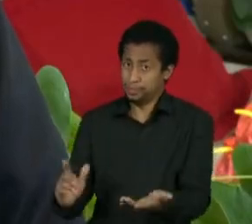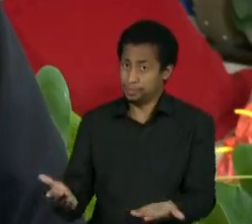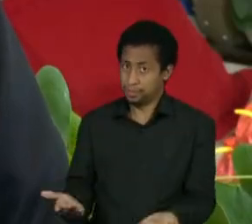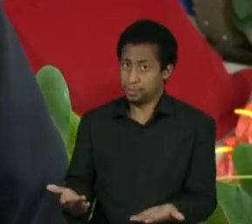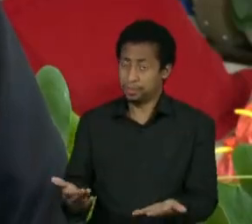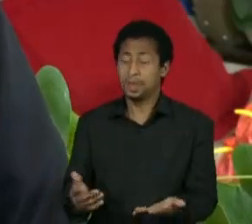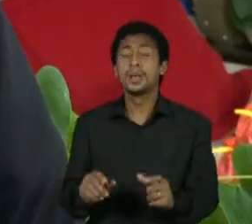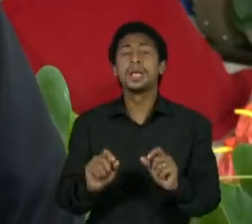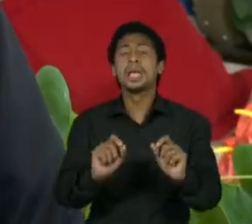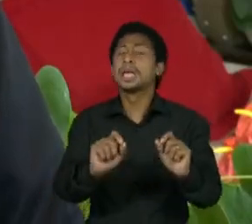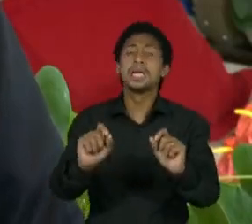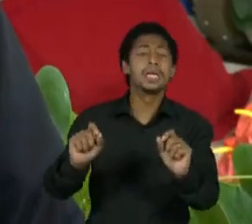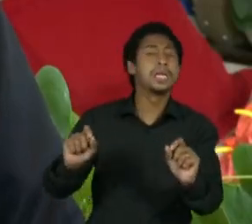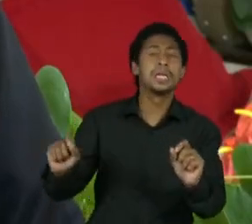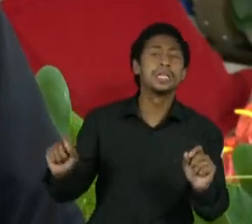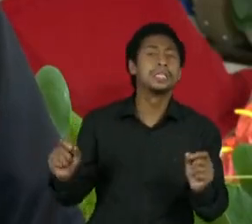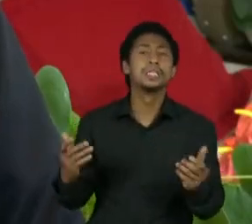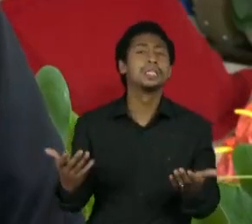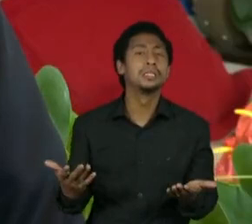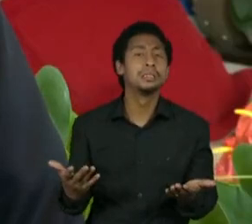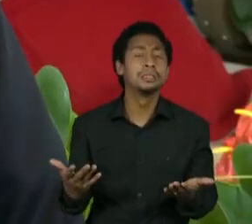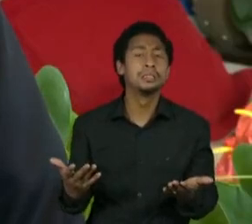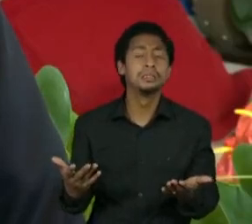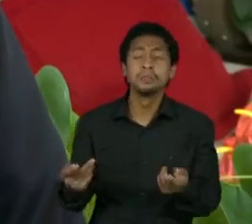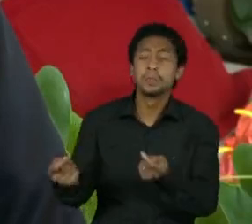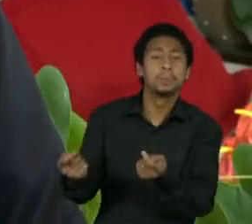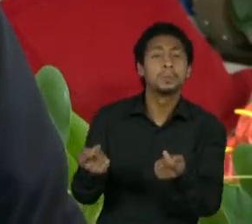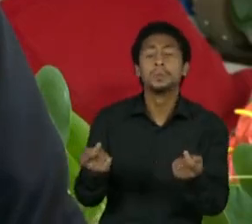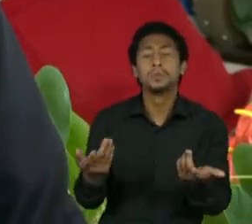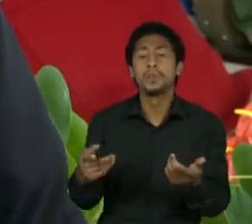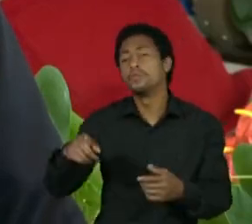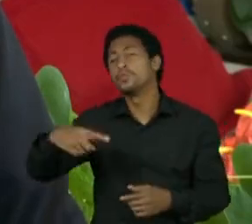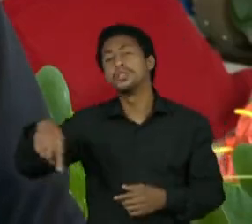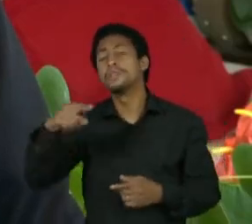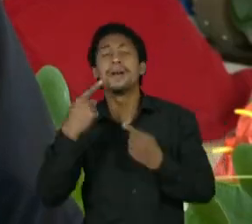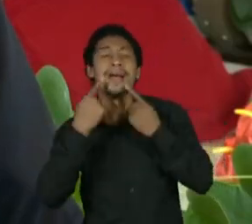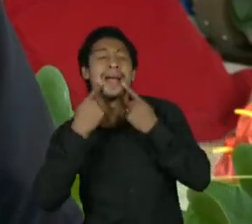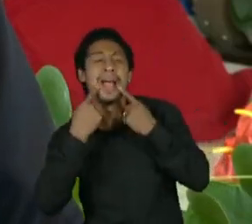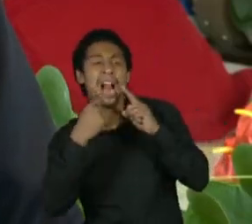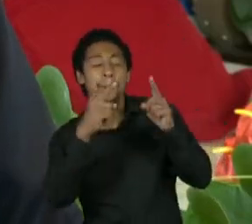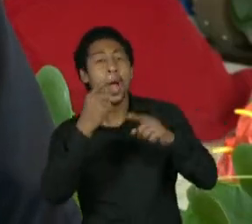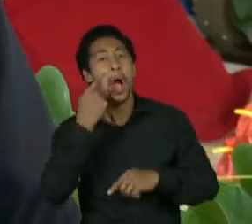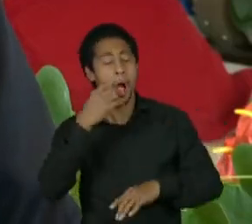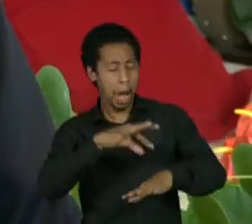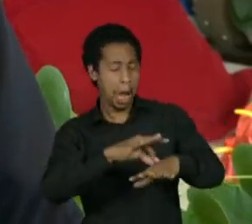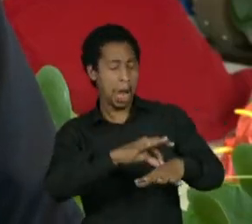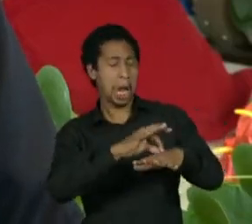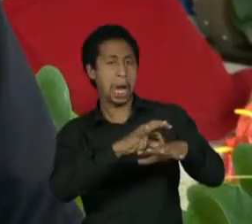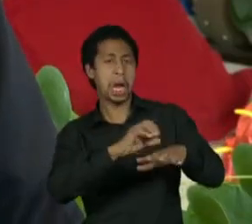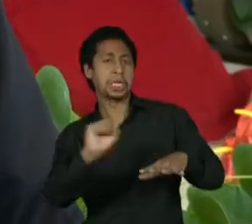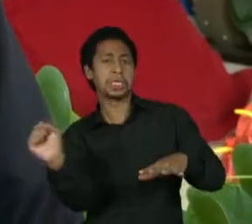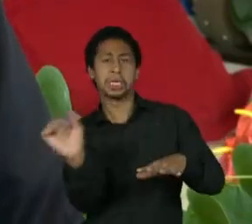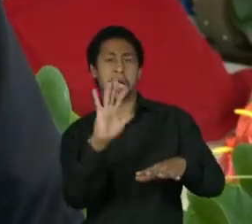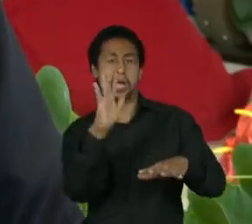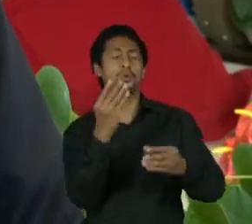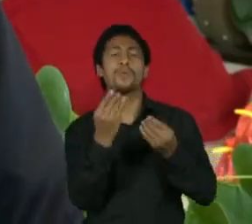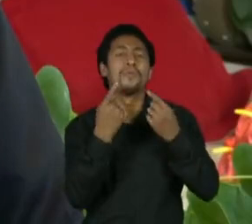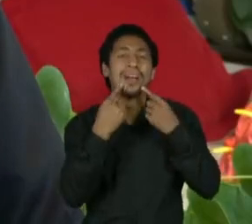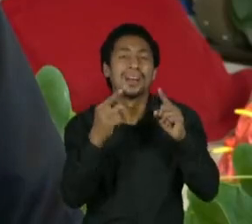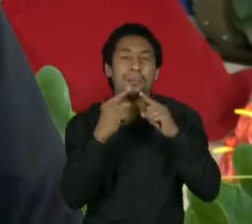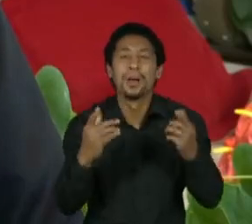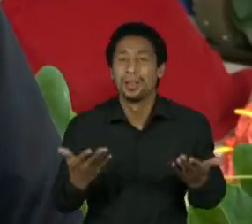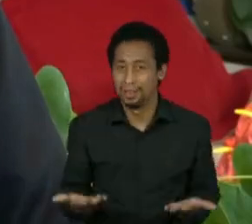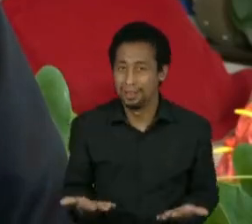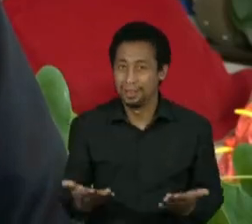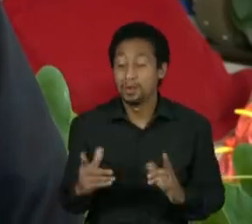Onde é você vai reclamar do preço da carne? Onde é que você vai reclamar do preço do trigo